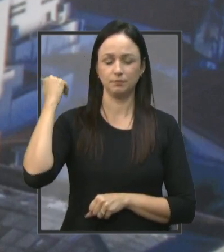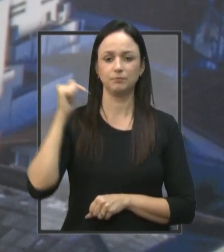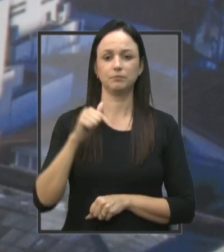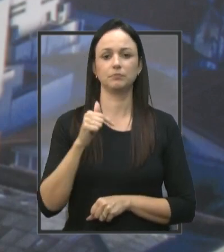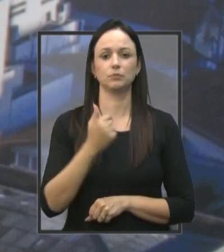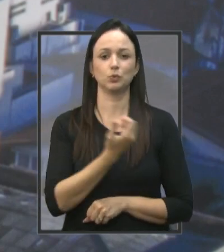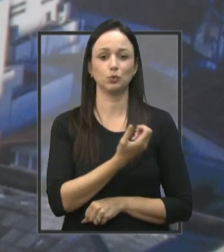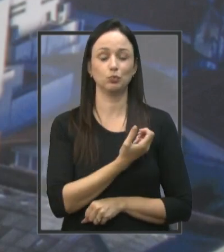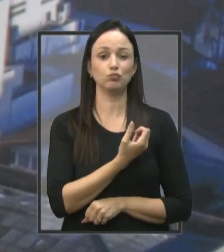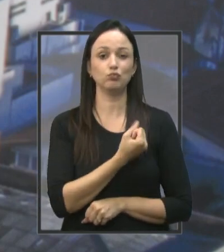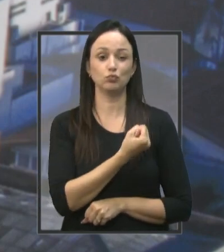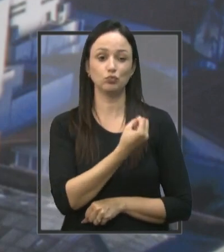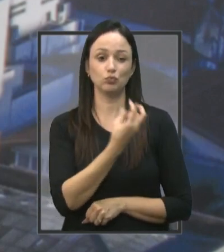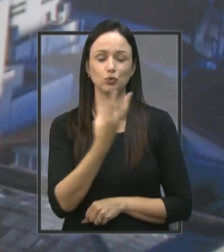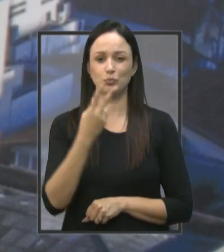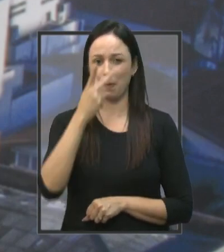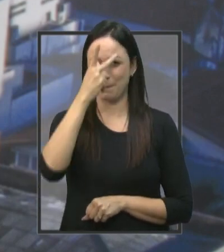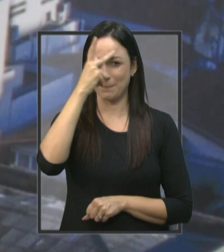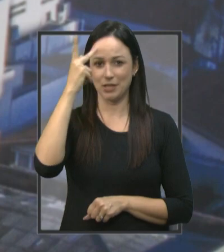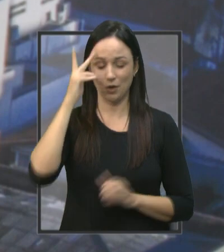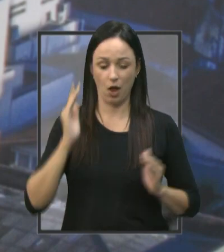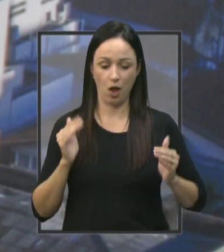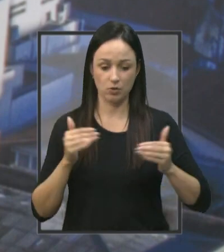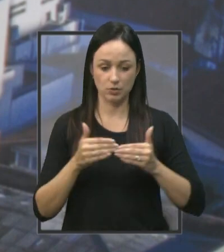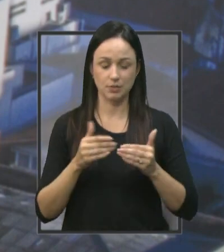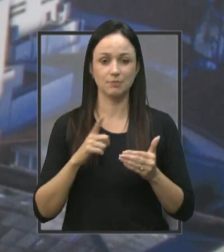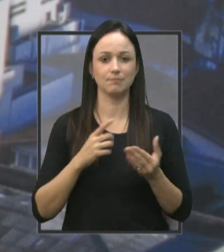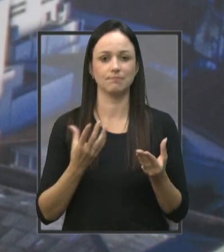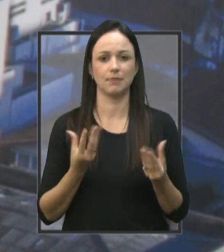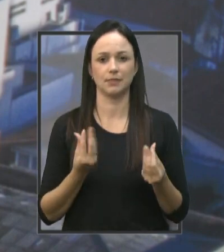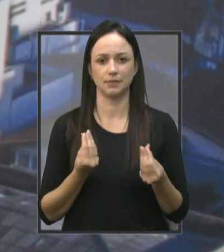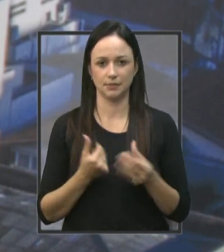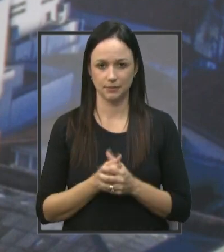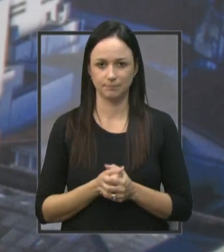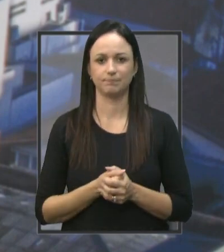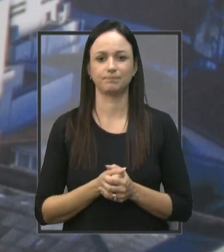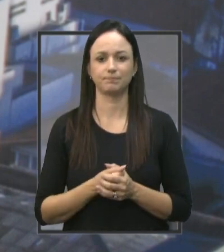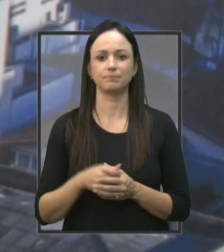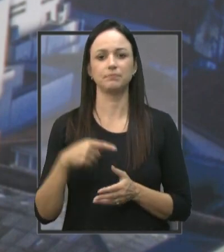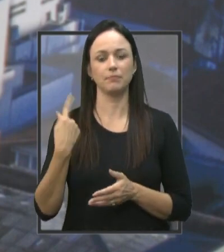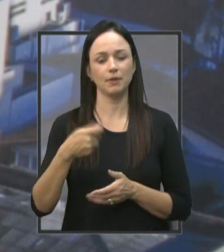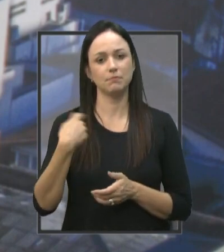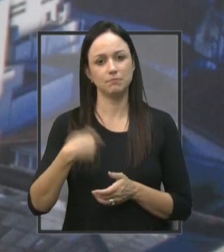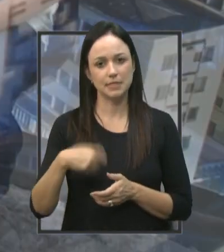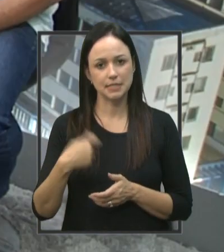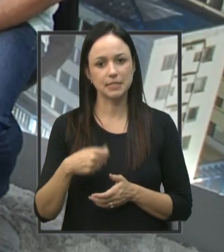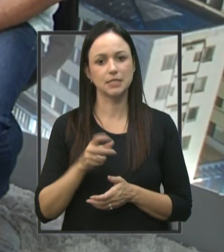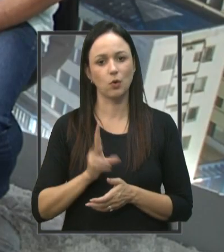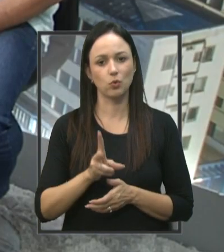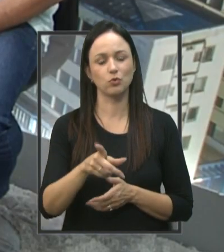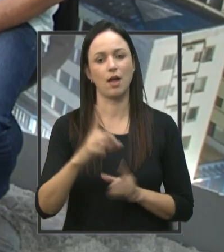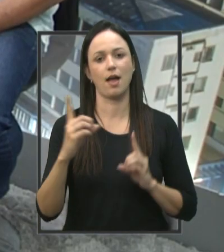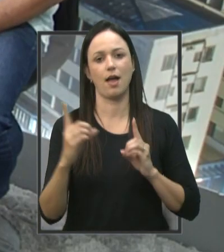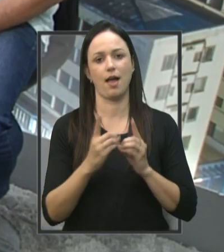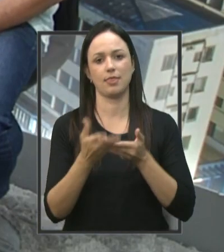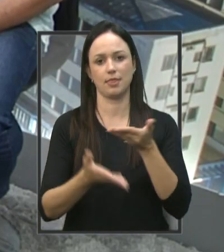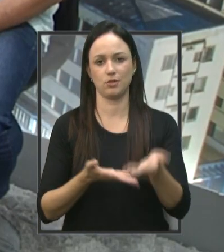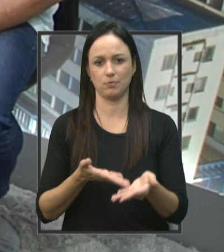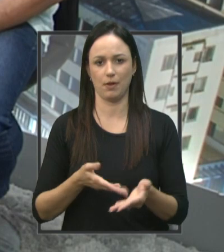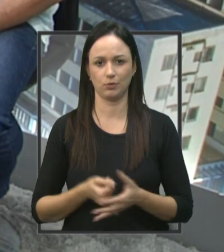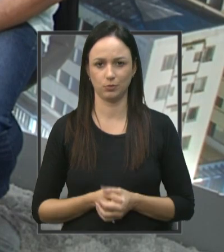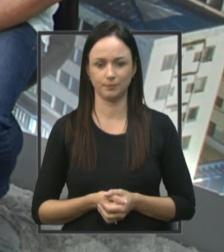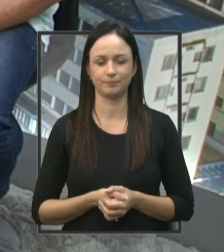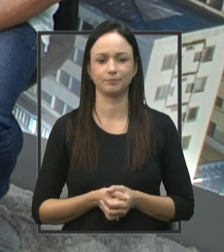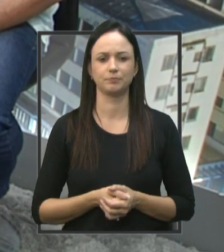De crianças Com autismo Aumentou muito E a gente Precisa dar Sequência Nesse atendimento E a